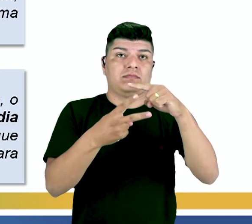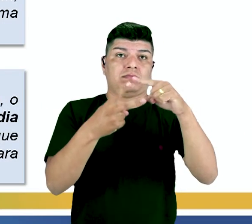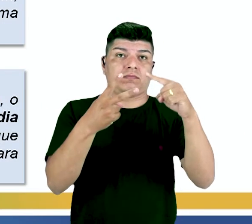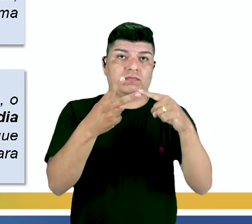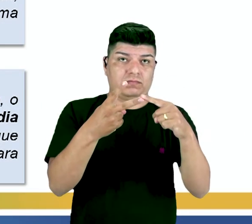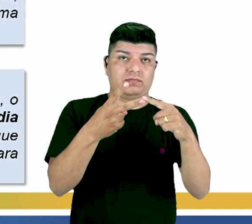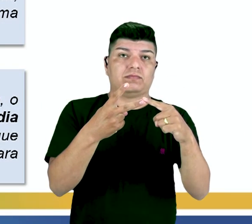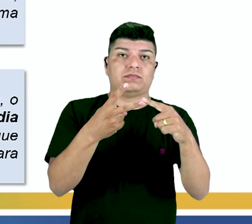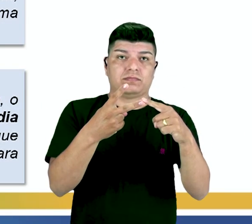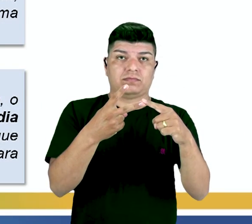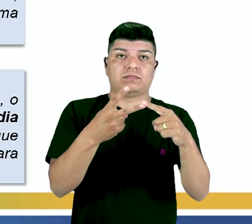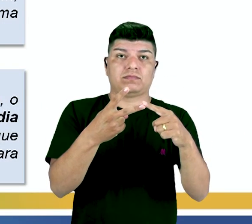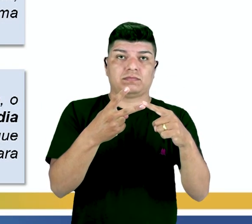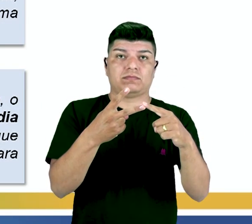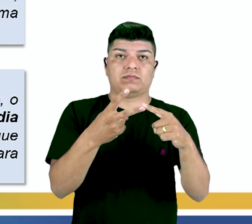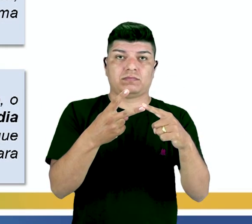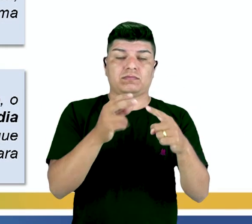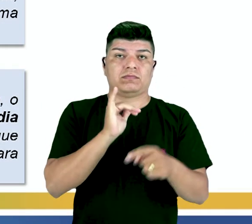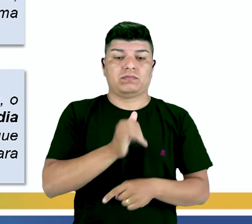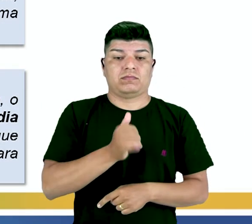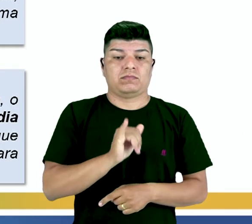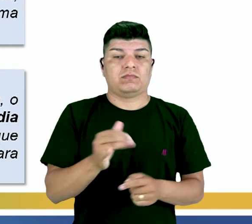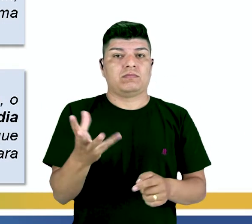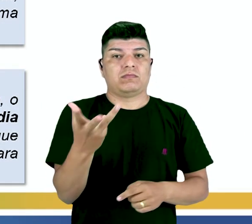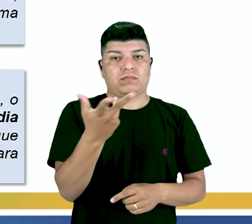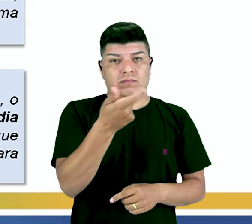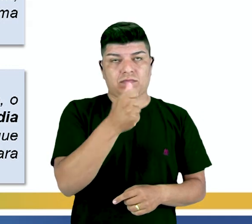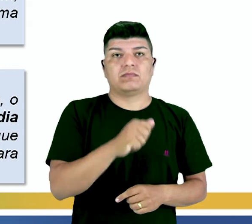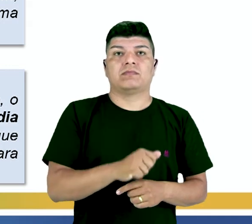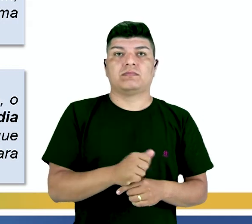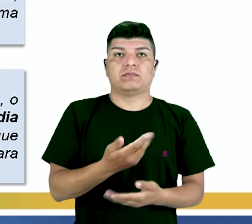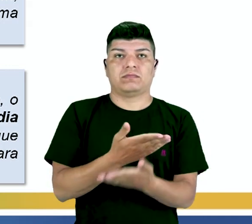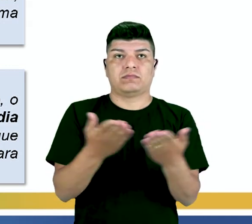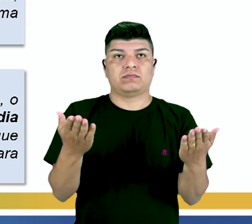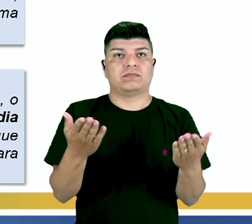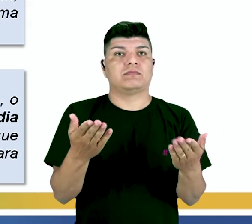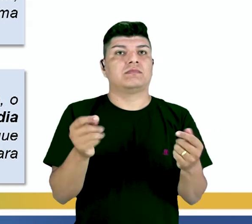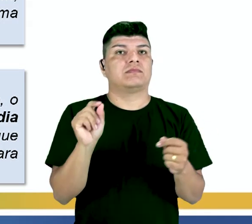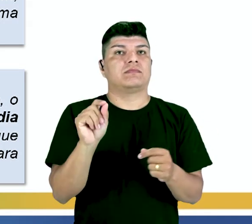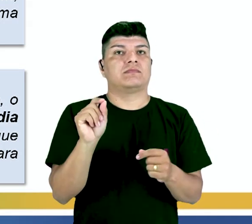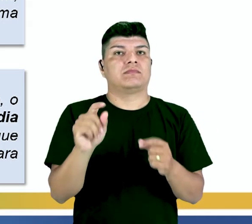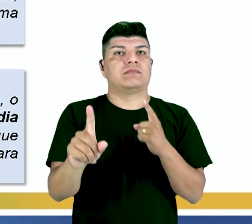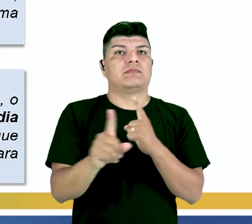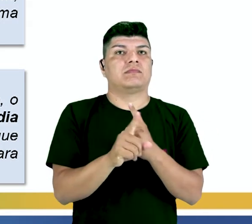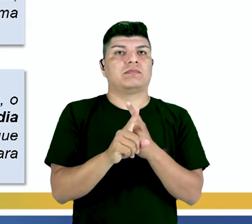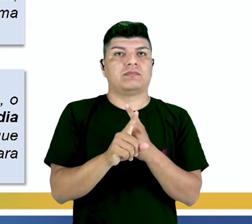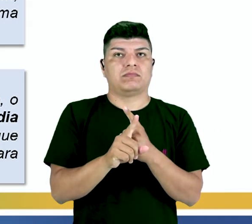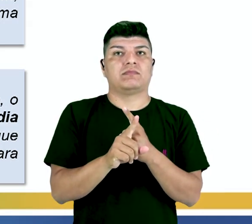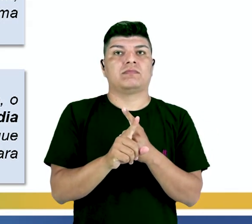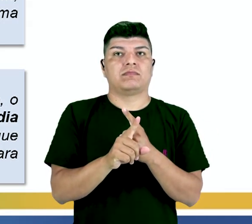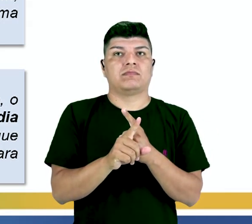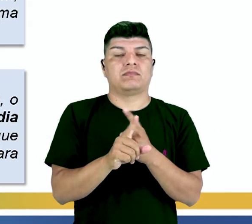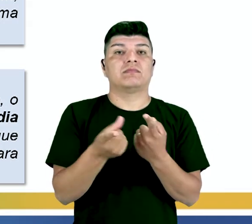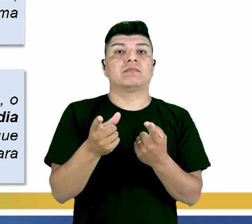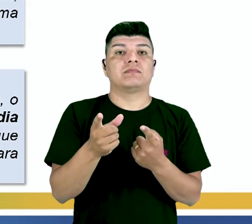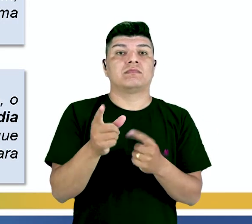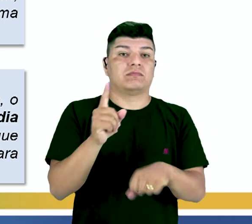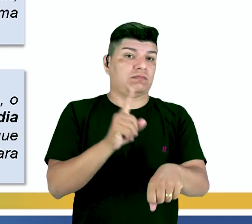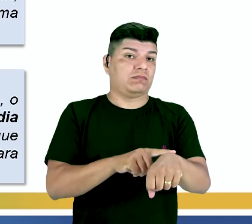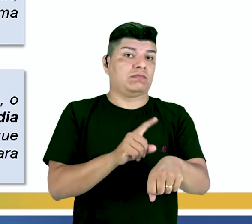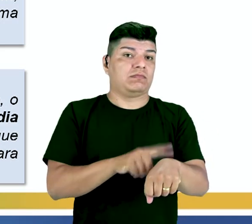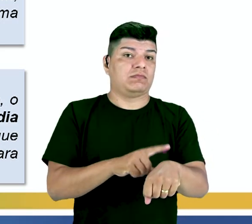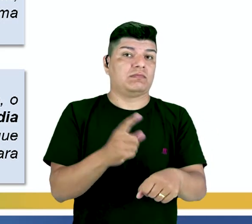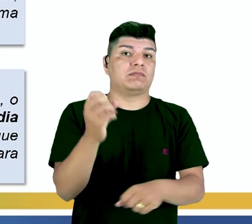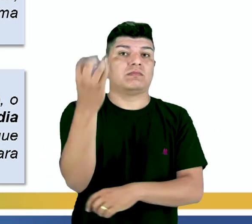que, sobre o conto maravilhoso, e que vocês deveriam encontrar demarcadores temporais.